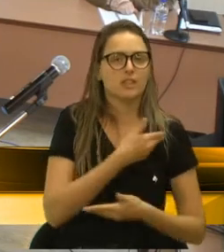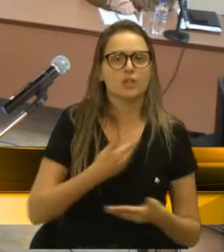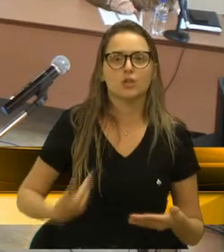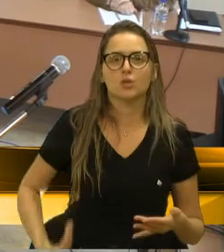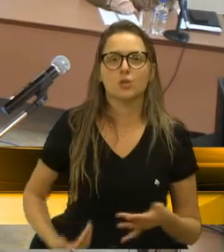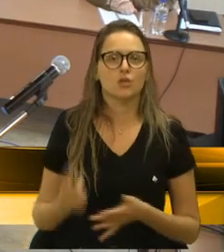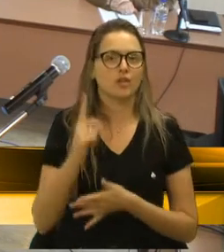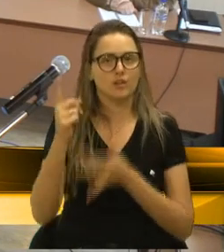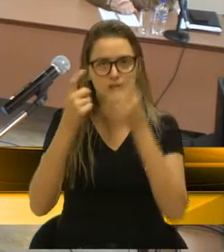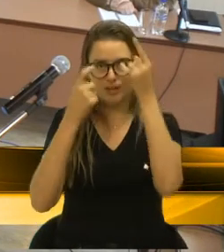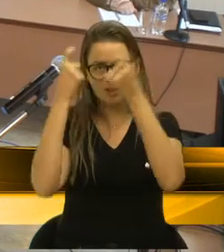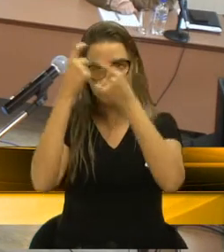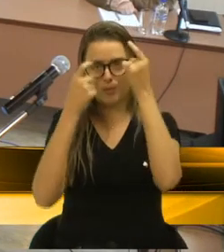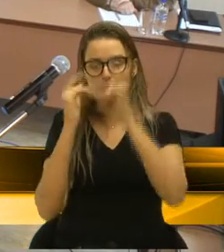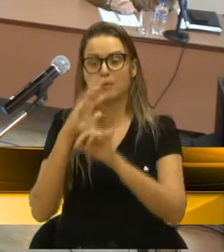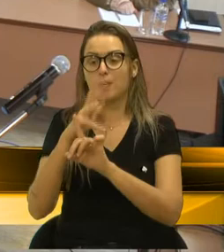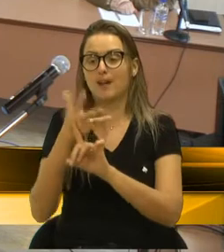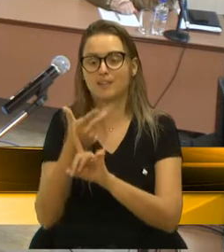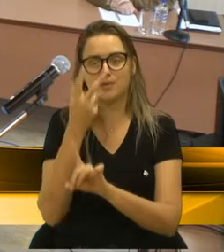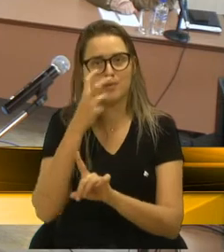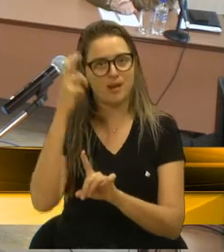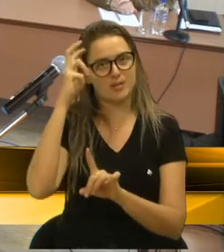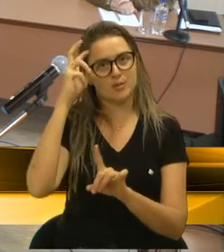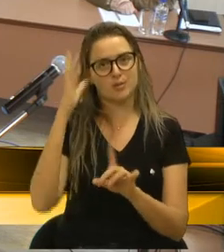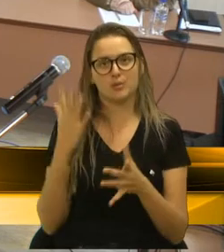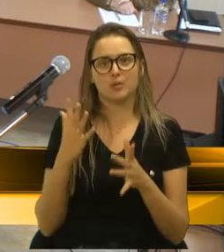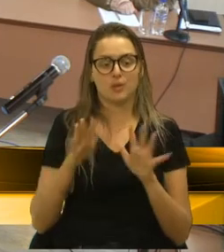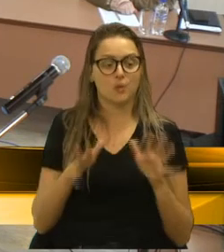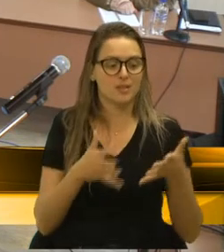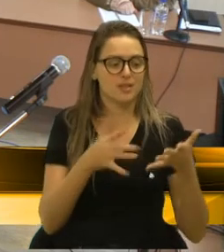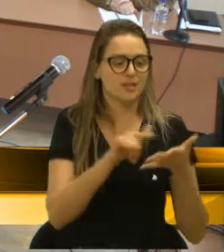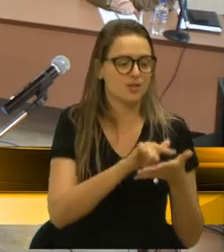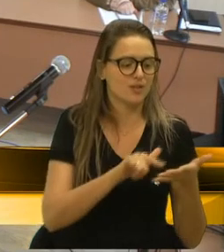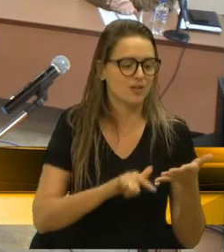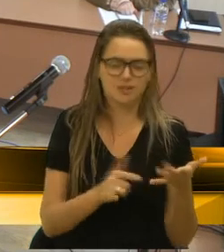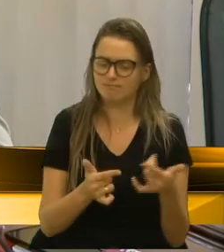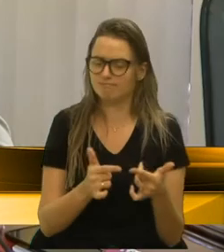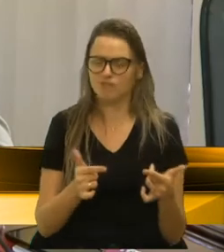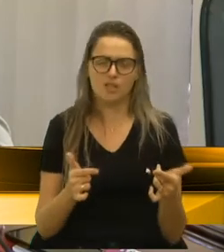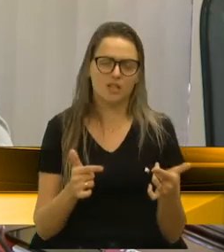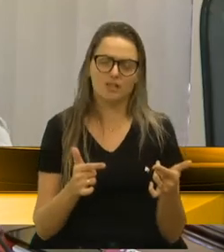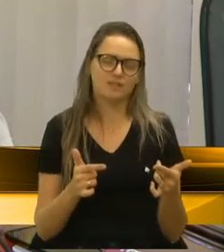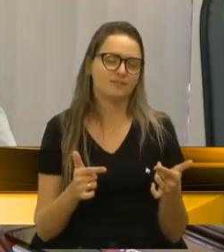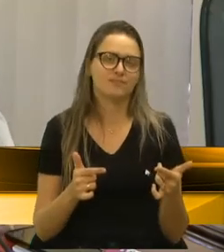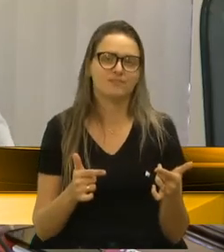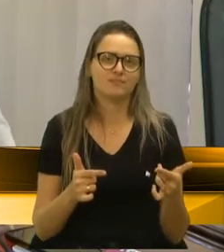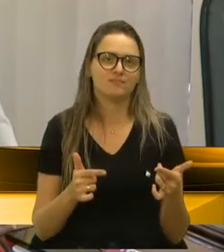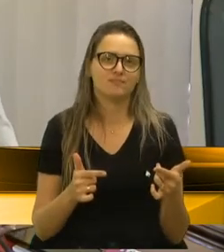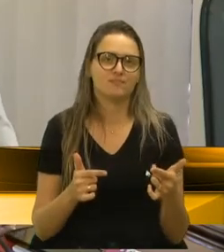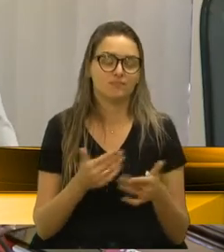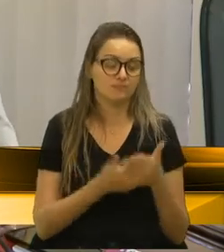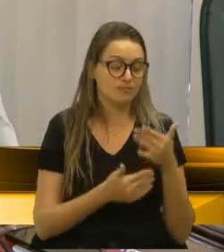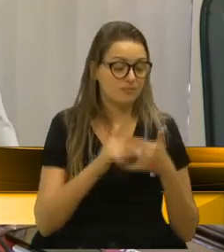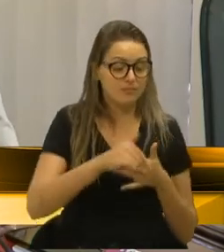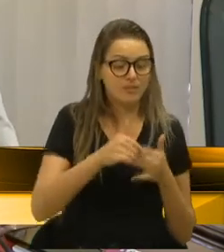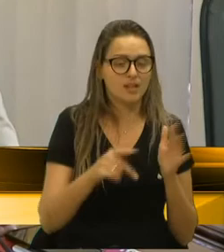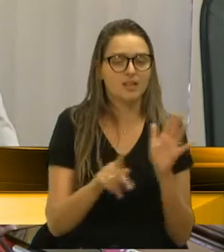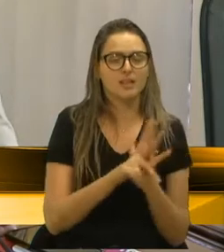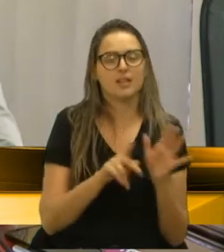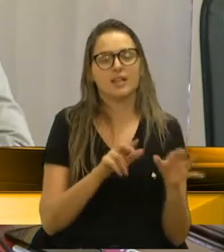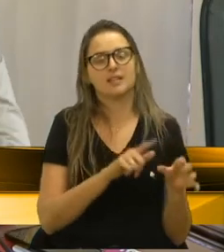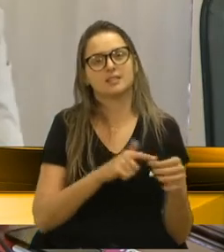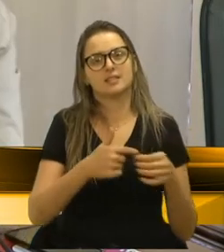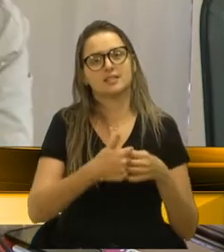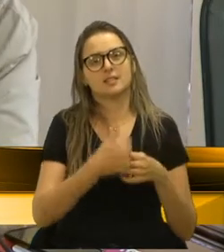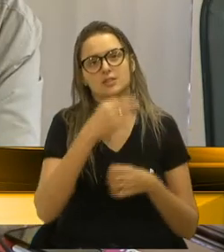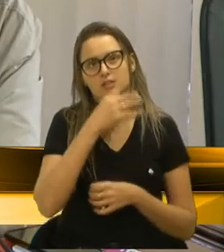preocupada com a questão da arte e da cultura, com o incentivo à literatura, do, aqui de Caxias do Sul, do escritor de Caxias do